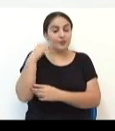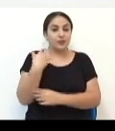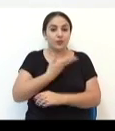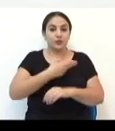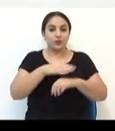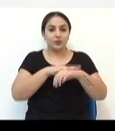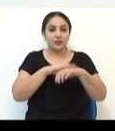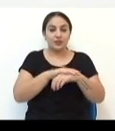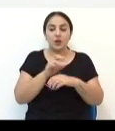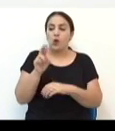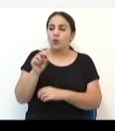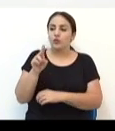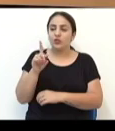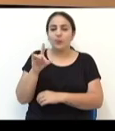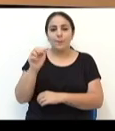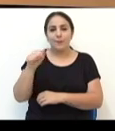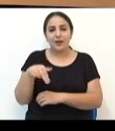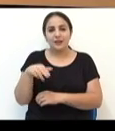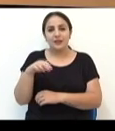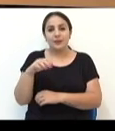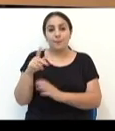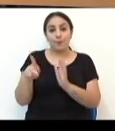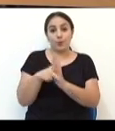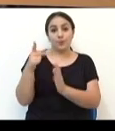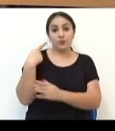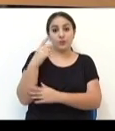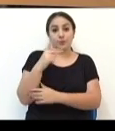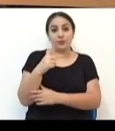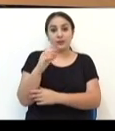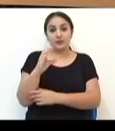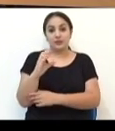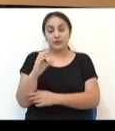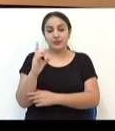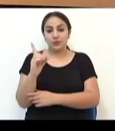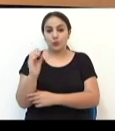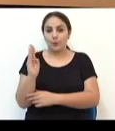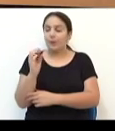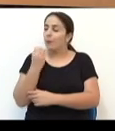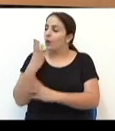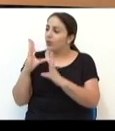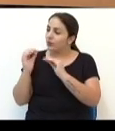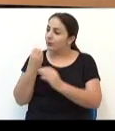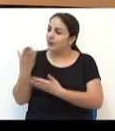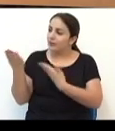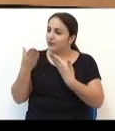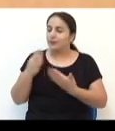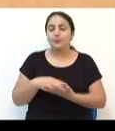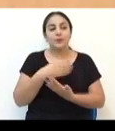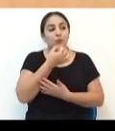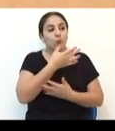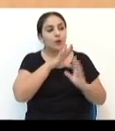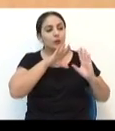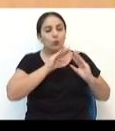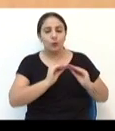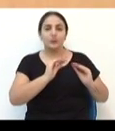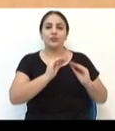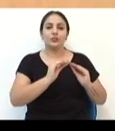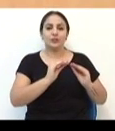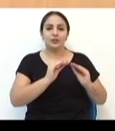-feira, eu converso com o Rudimar dos Santos, do PCdoB. Boa noite, Rudi. Seja bem-vindo à TV Câmara. Boa noite